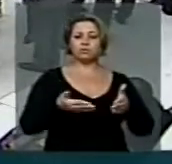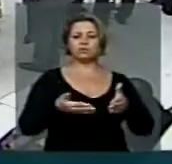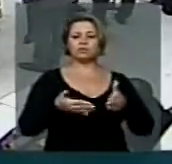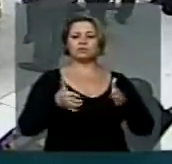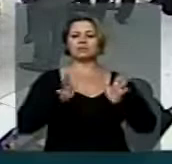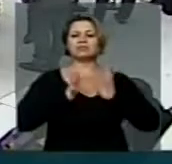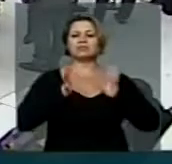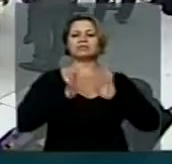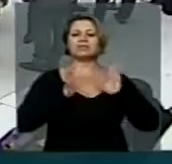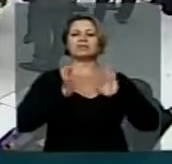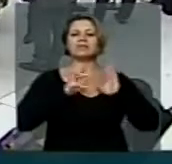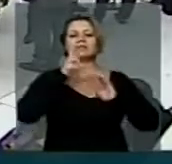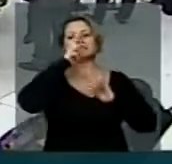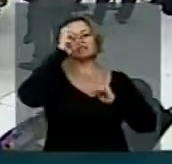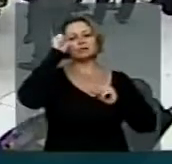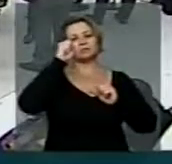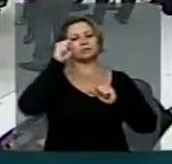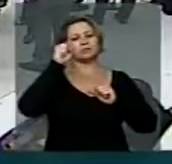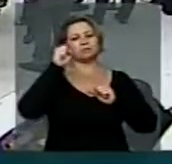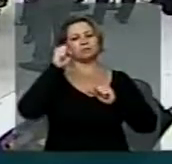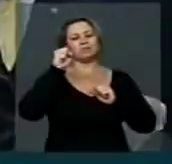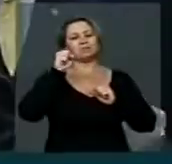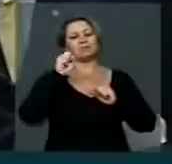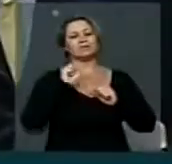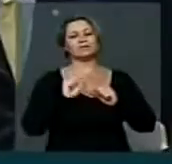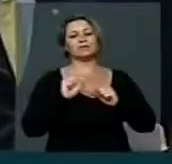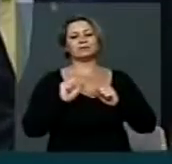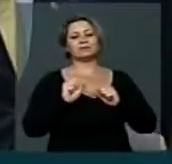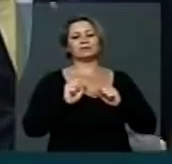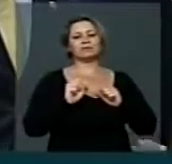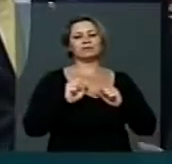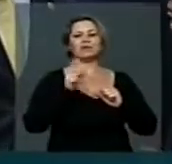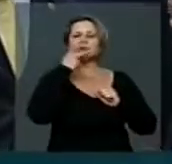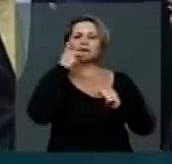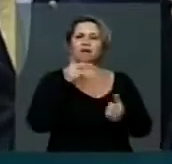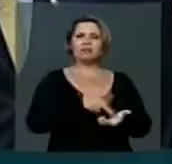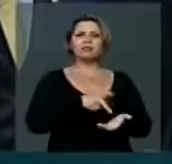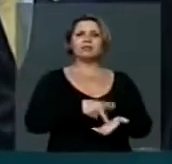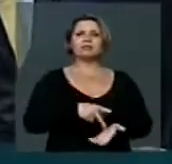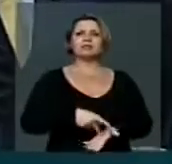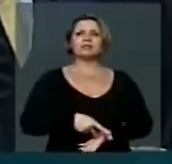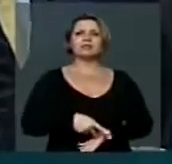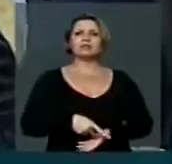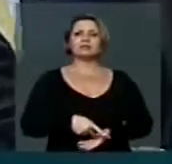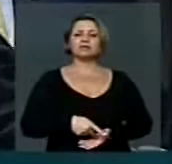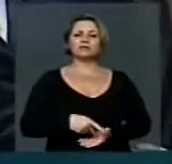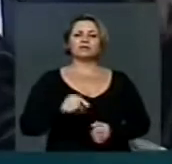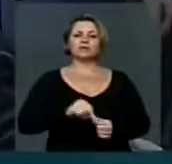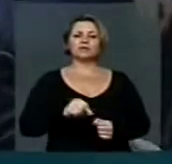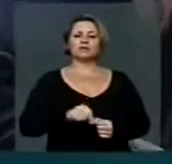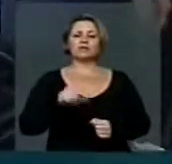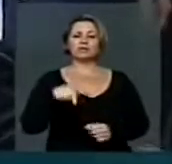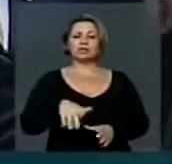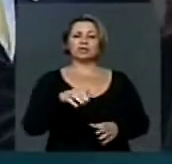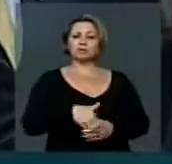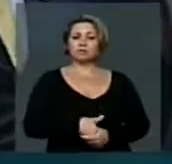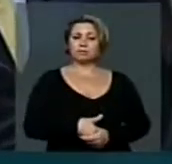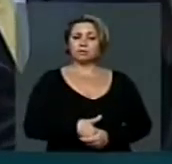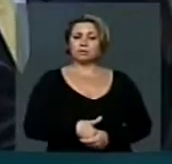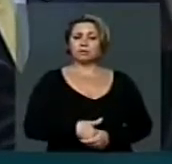poder. Que se diga aqui o que é fato. O que está se fazendo, votando,